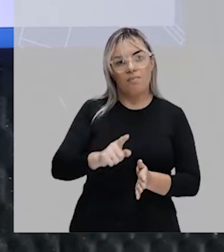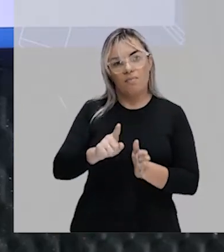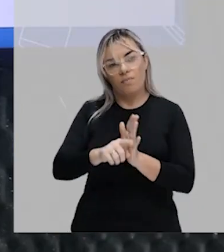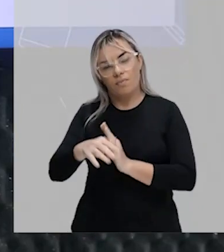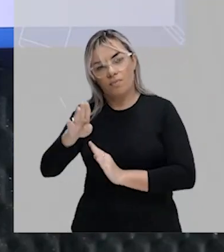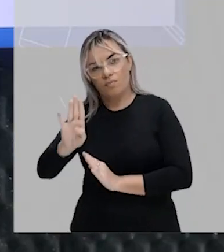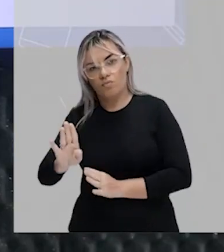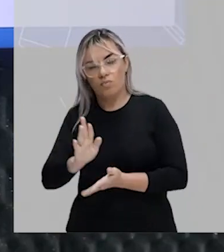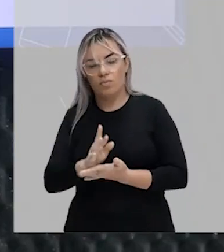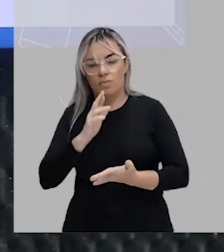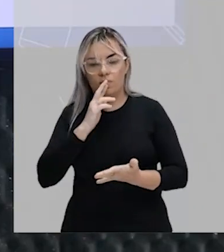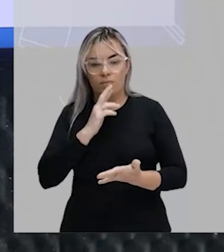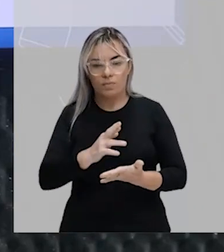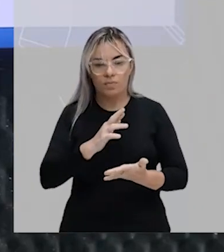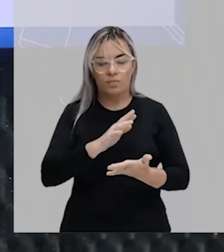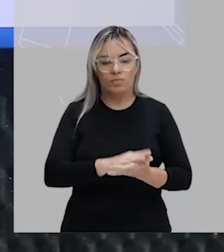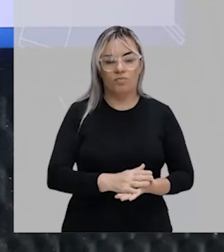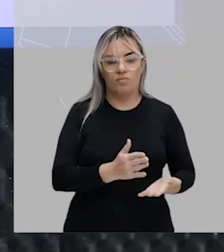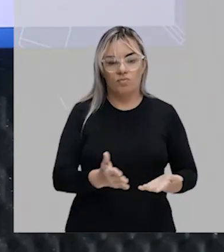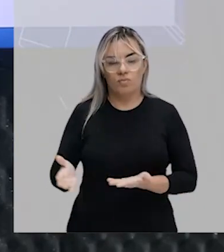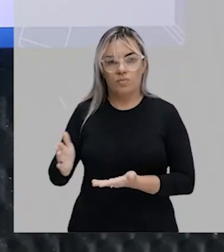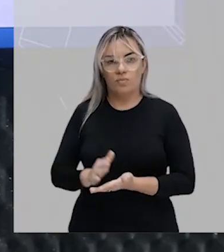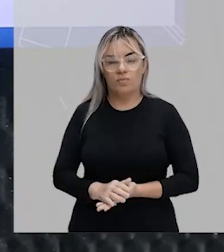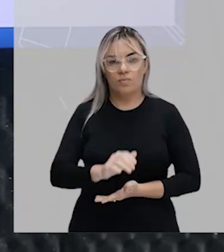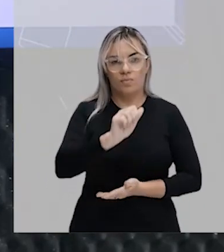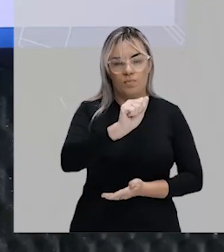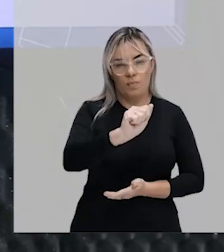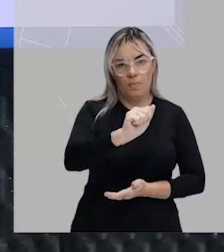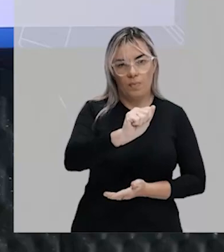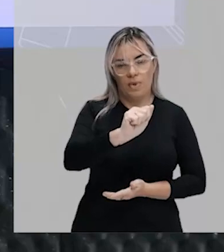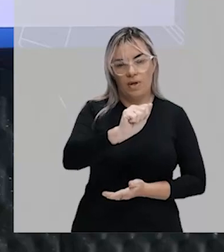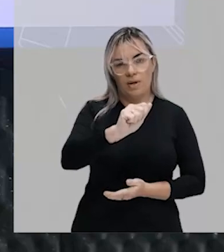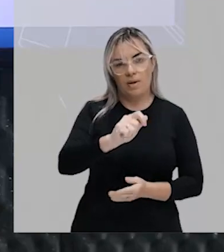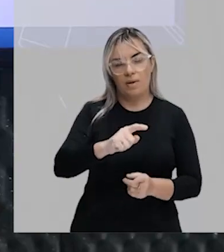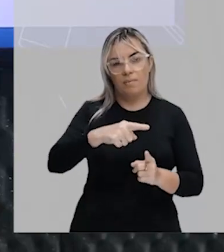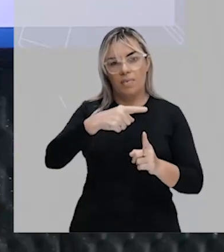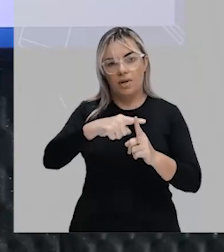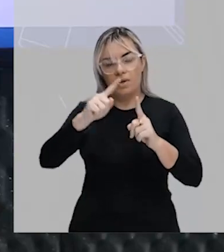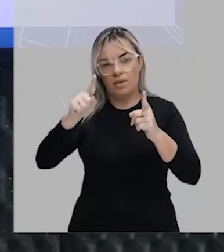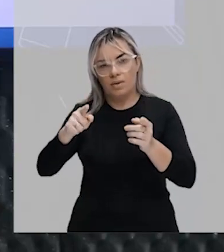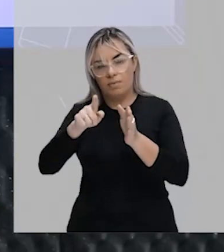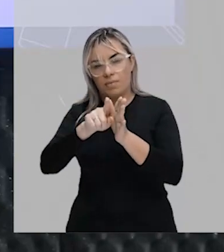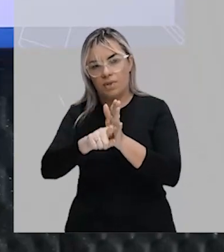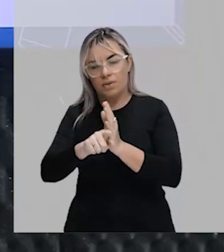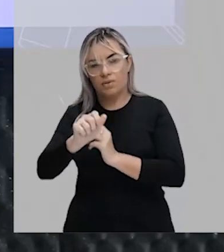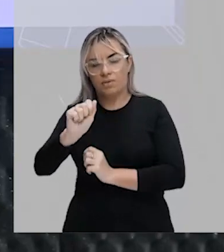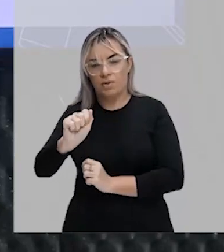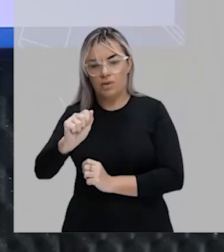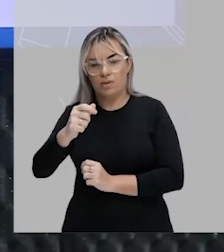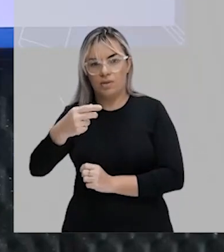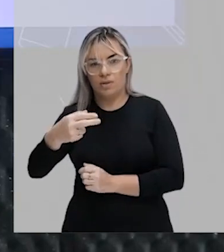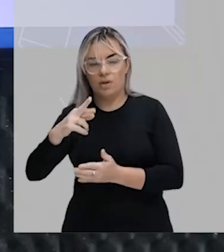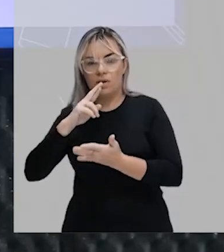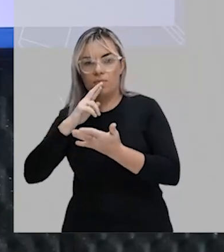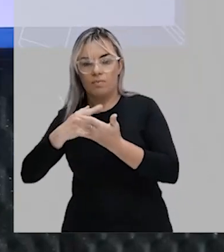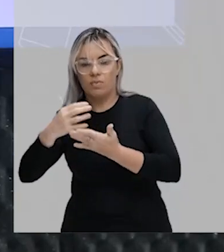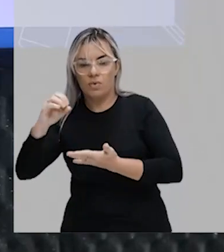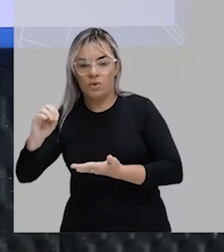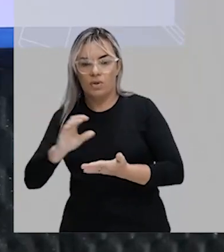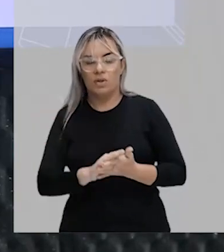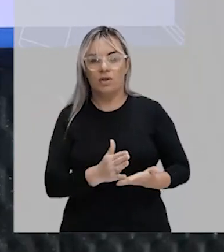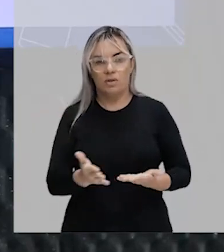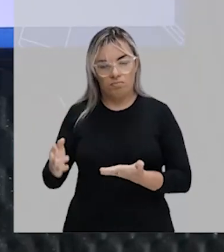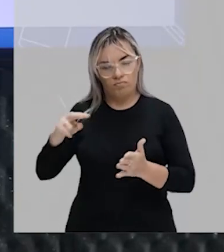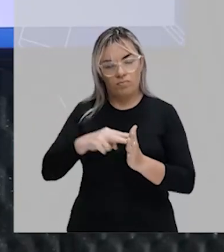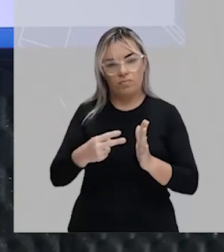tenho opostos ou simétricos, vai ficar A mais menos A, a resposta dá zero. Então, é nesse sentido aqui, 2 menos